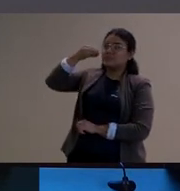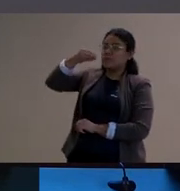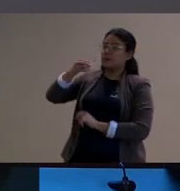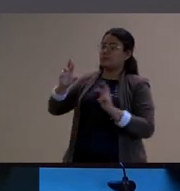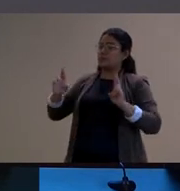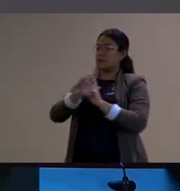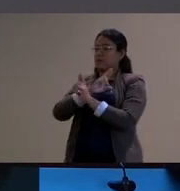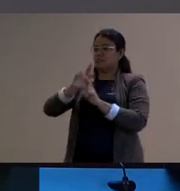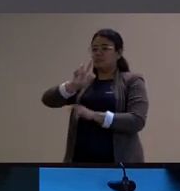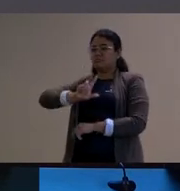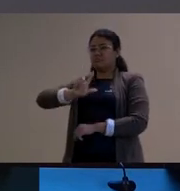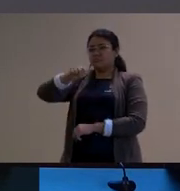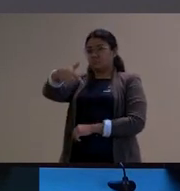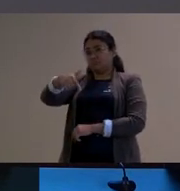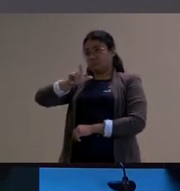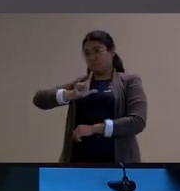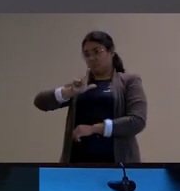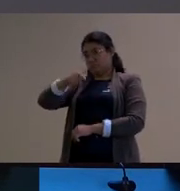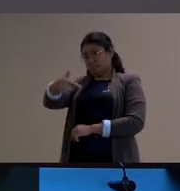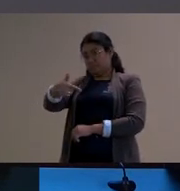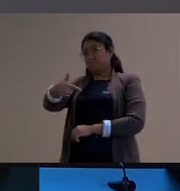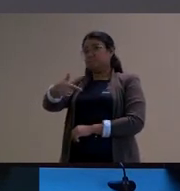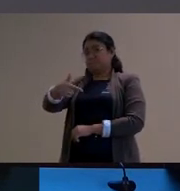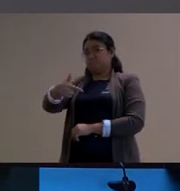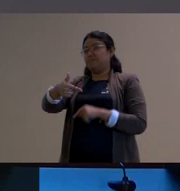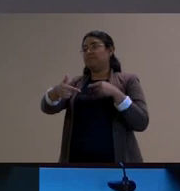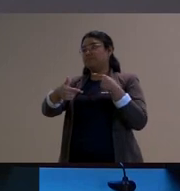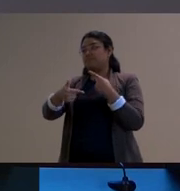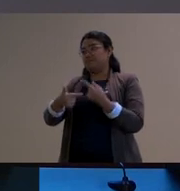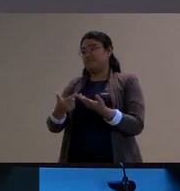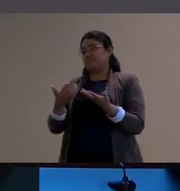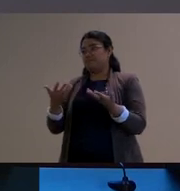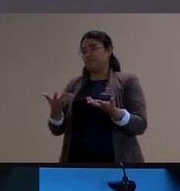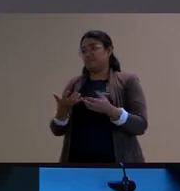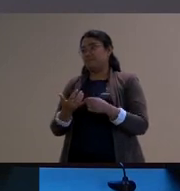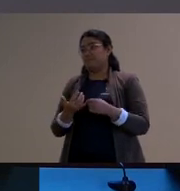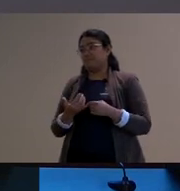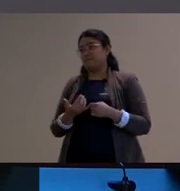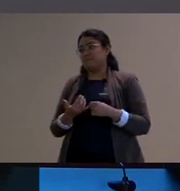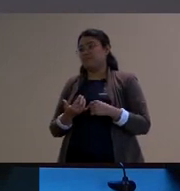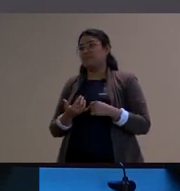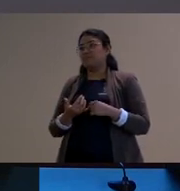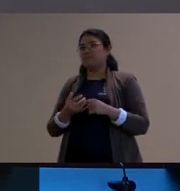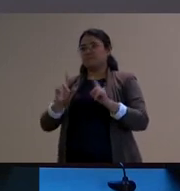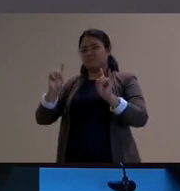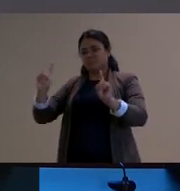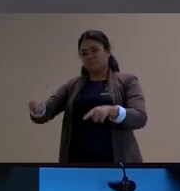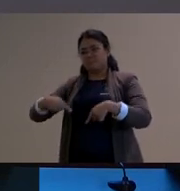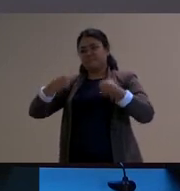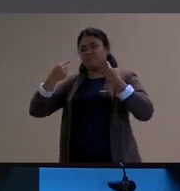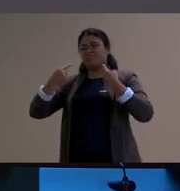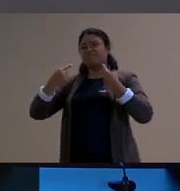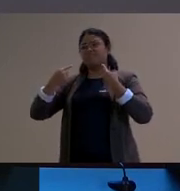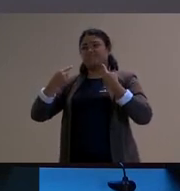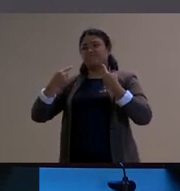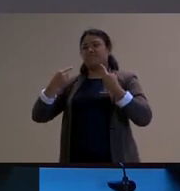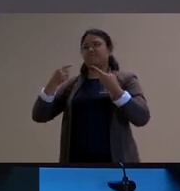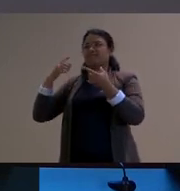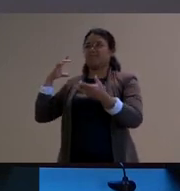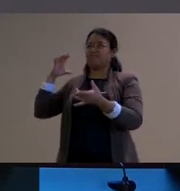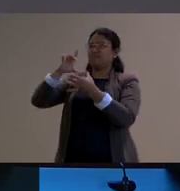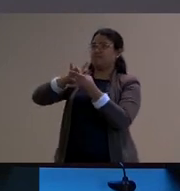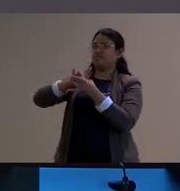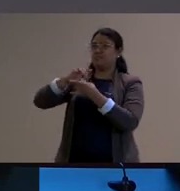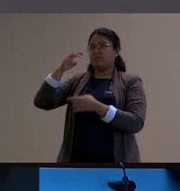alteridade e isso de algum modo até provoca a retomada de algumas